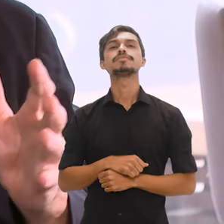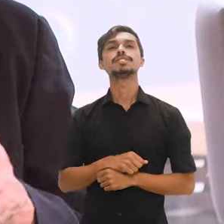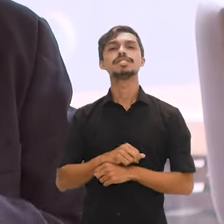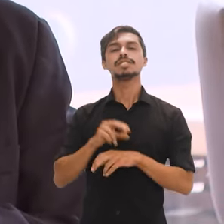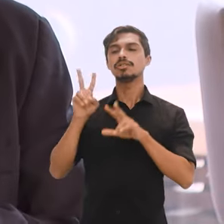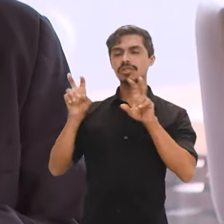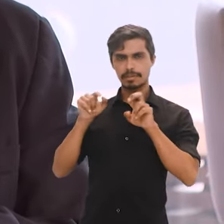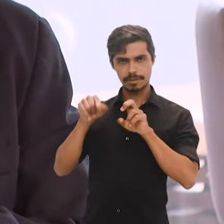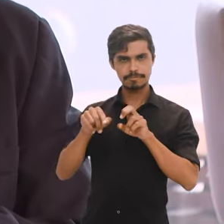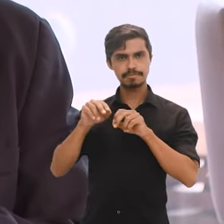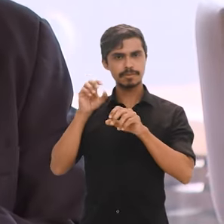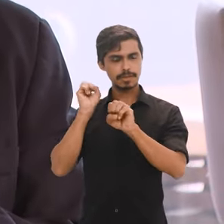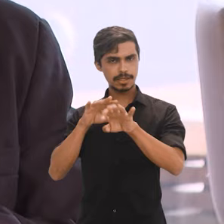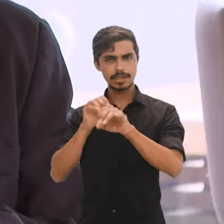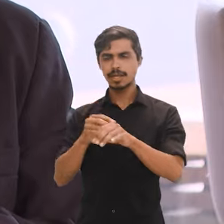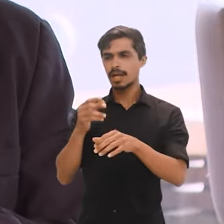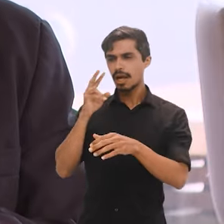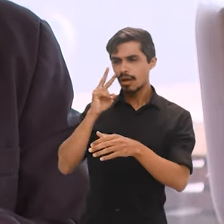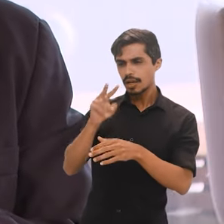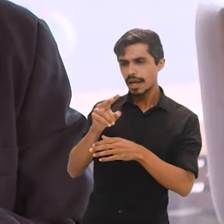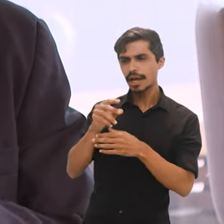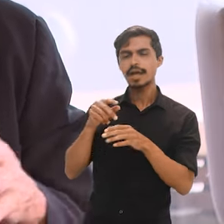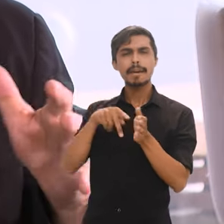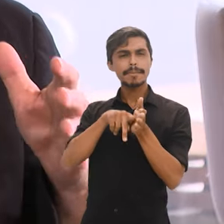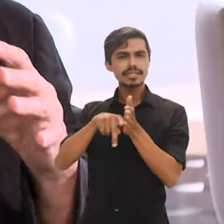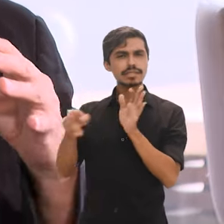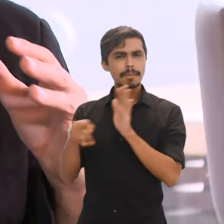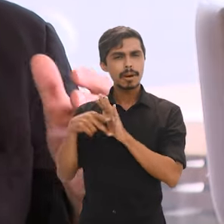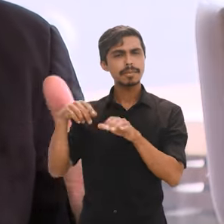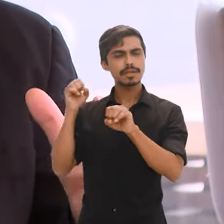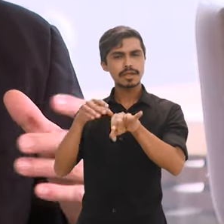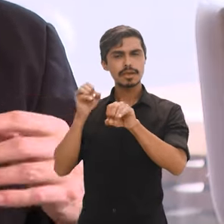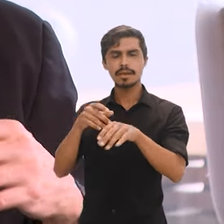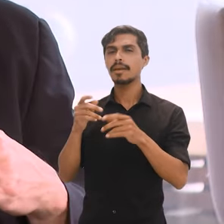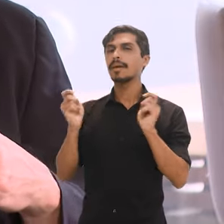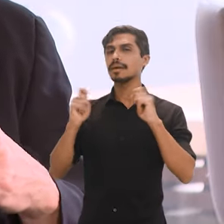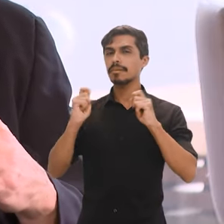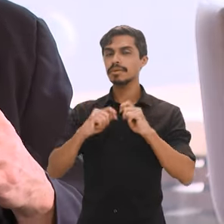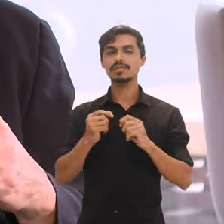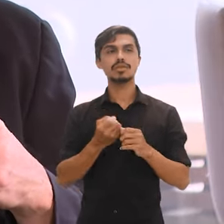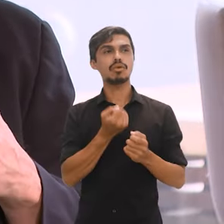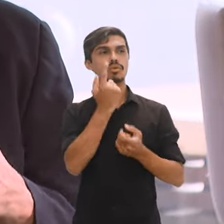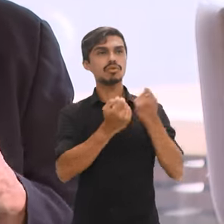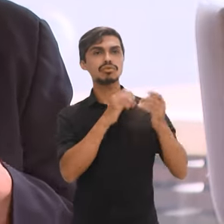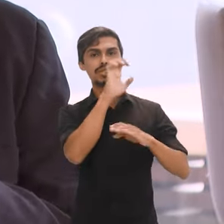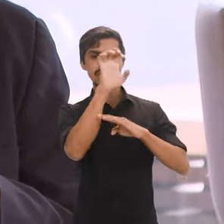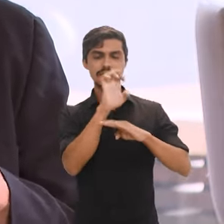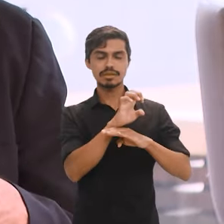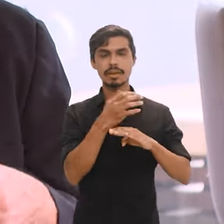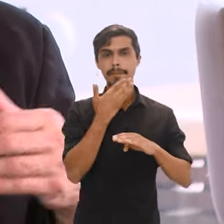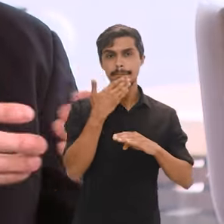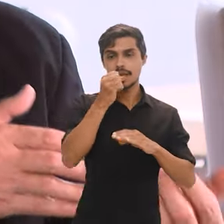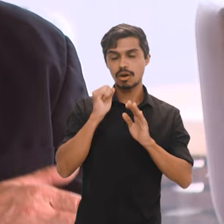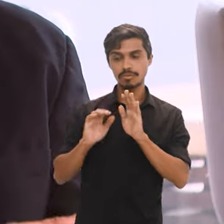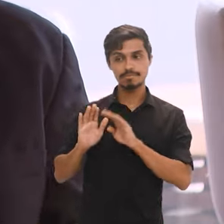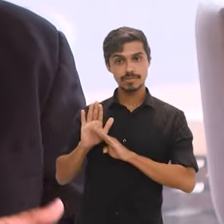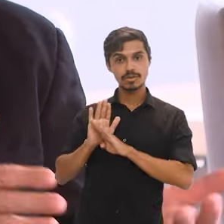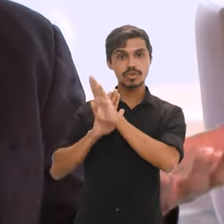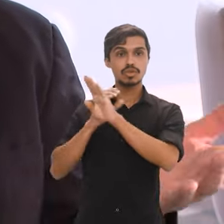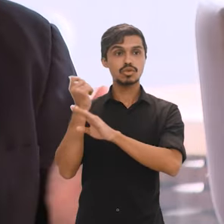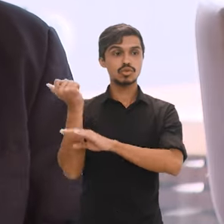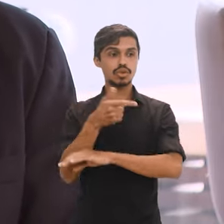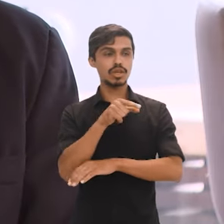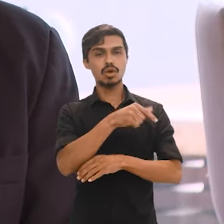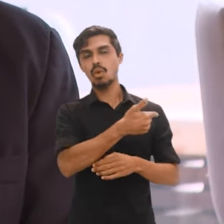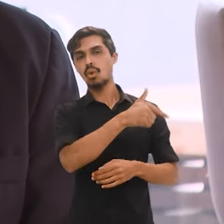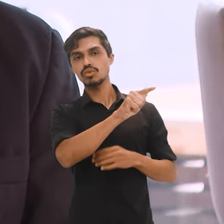quando analisar o censo da educação brasileira, é possível saber que tem determinados estados que estão com melhor desempenho em relação a outros,